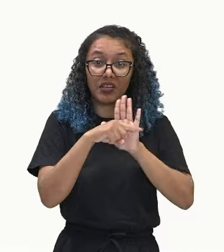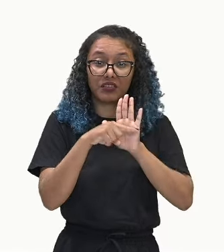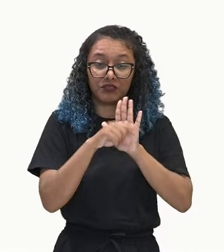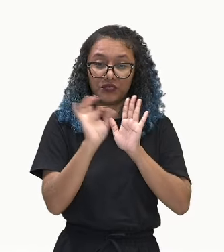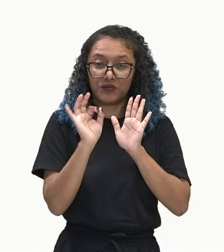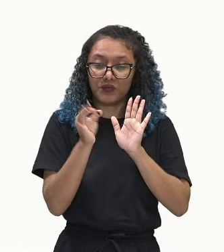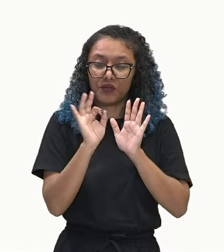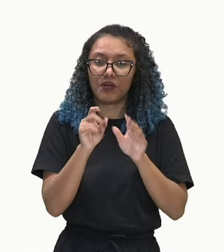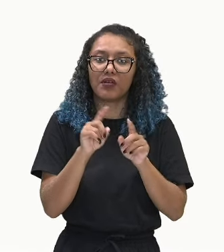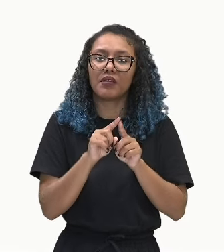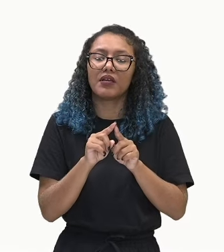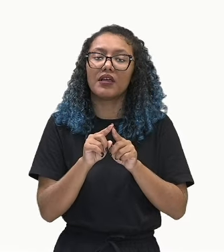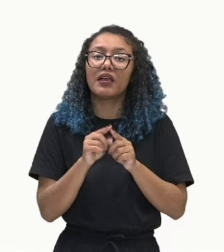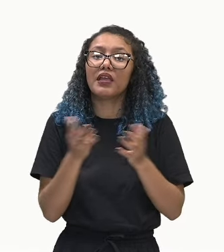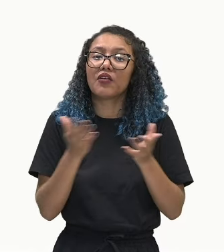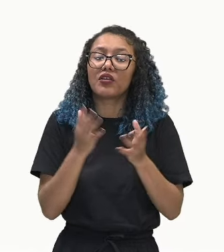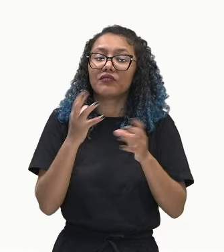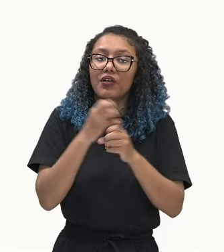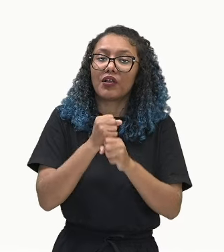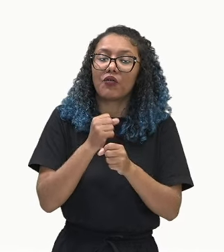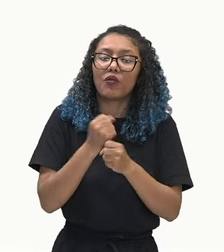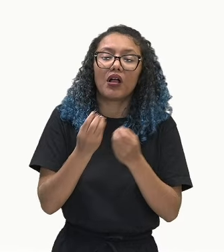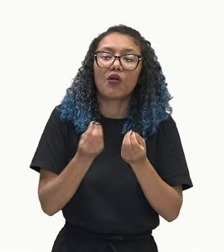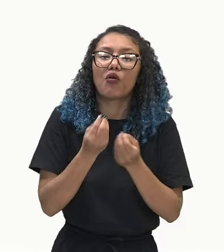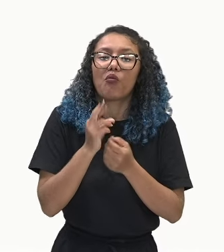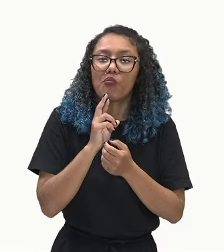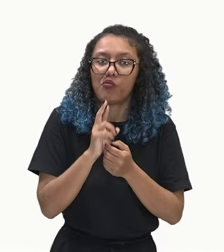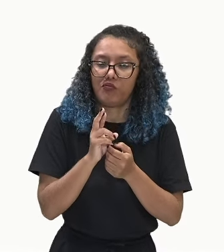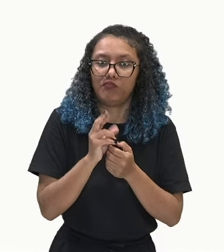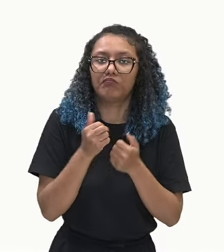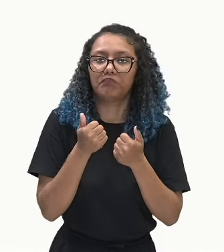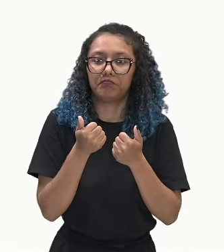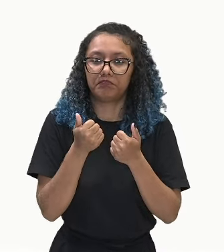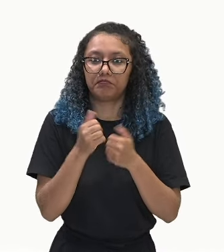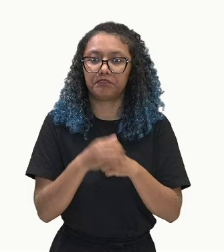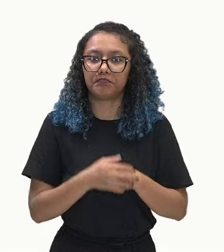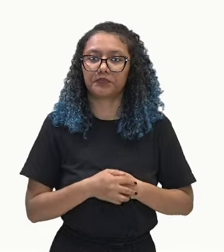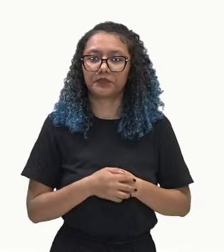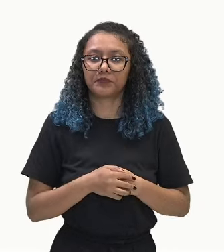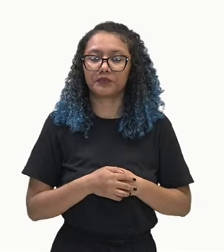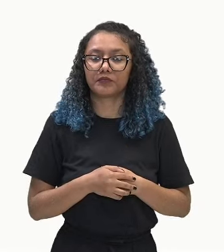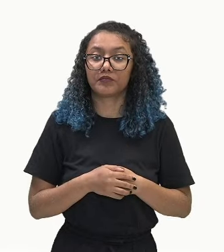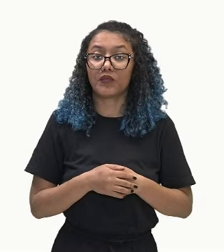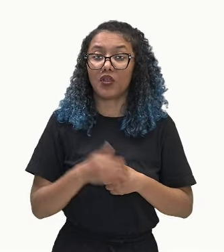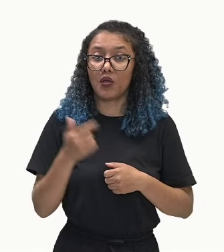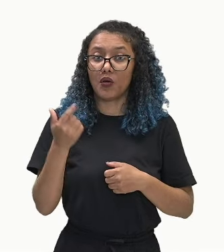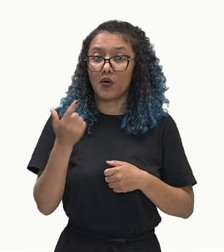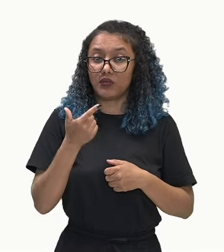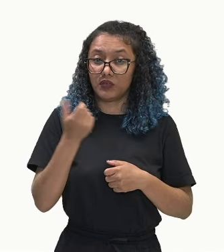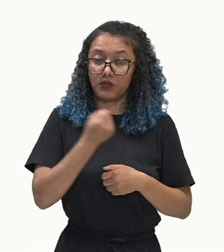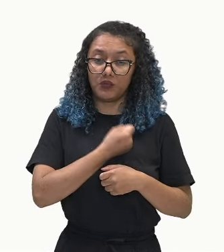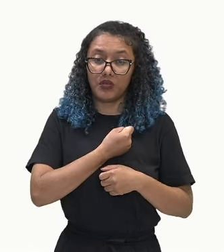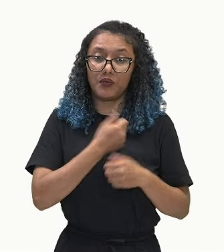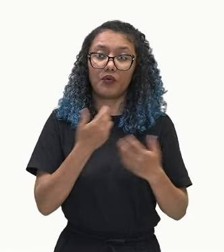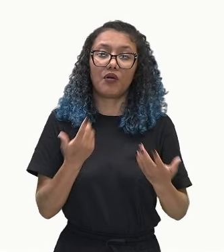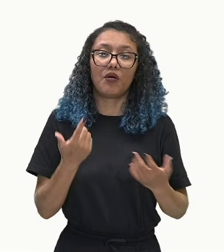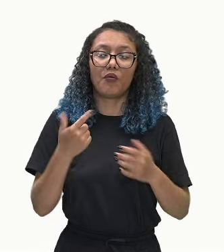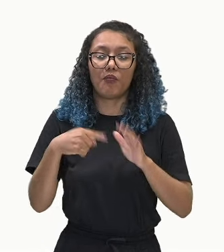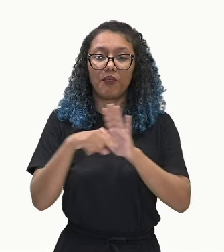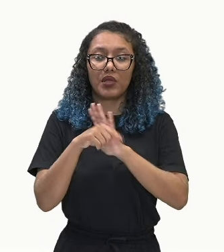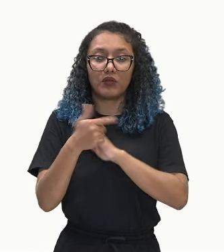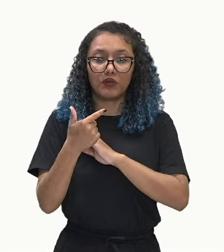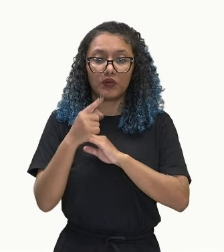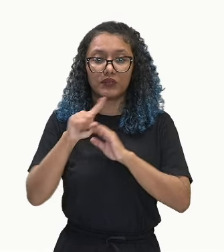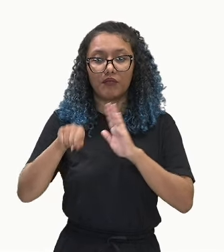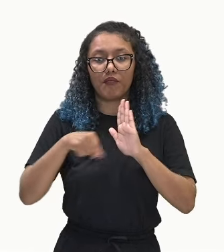E vamos calcular essa razão. Pegamos o segundo termo, menos 2, menos